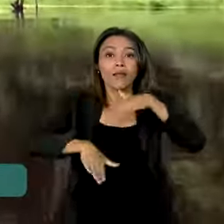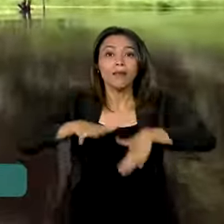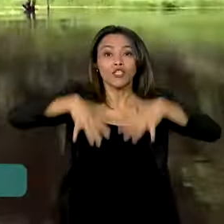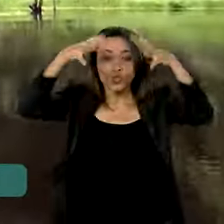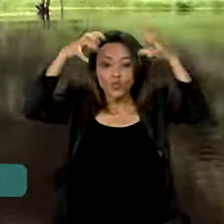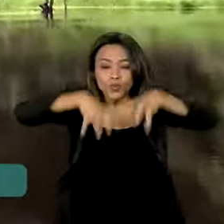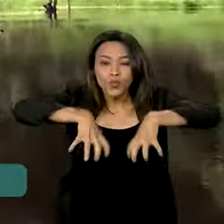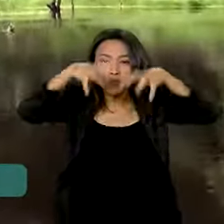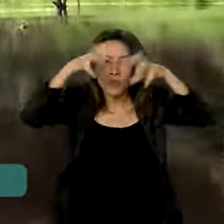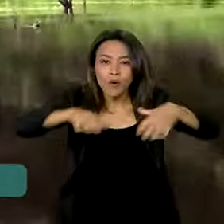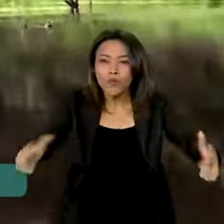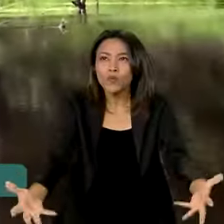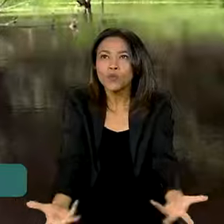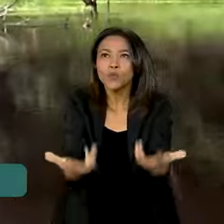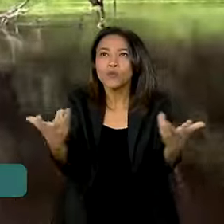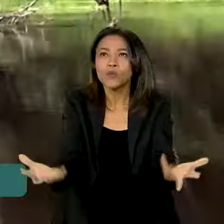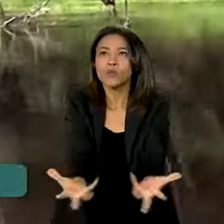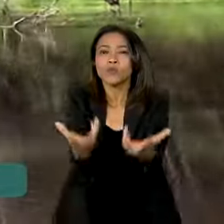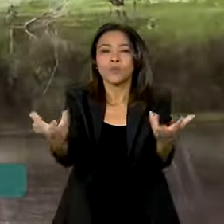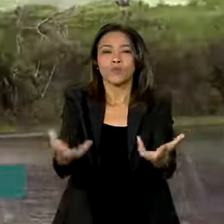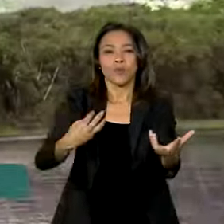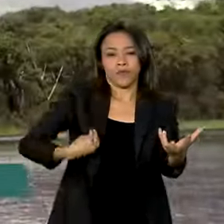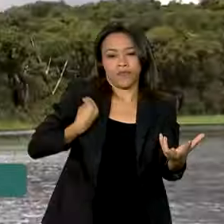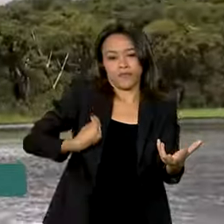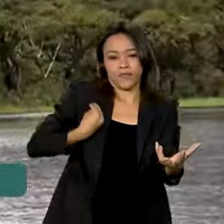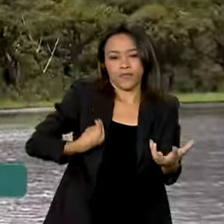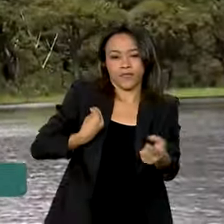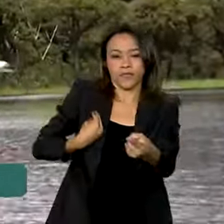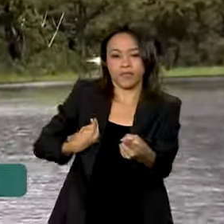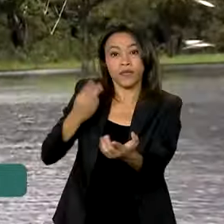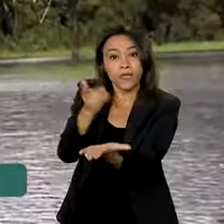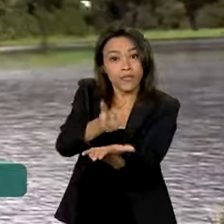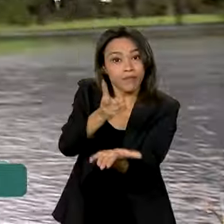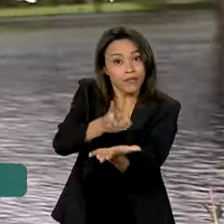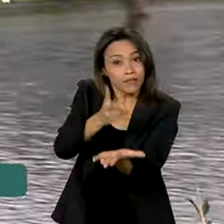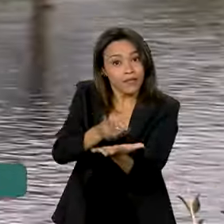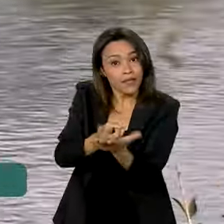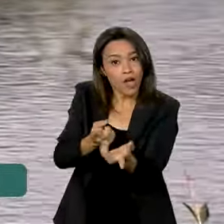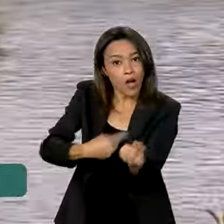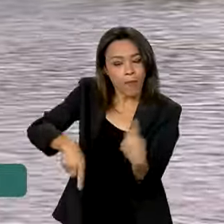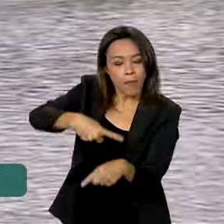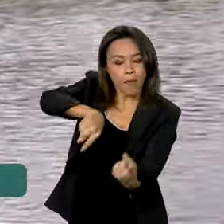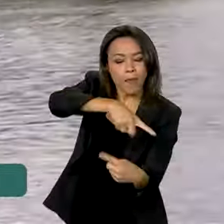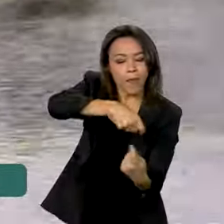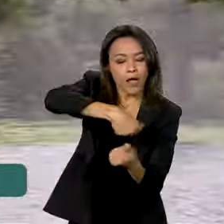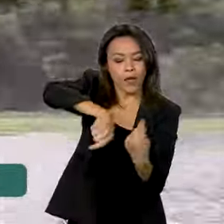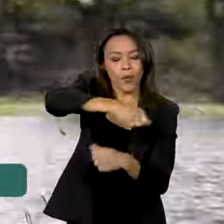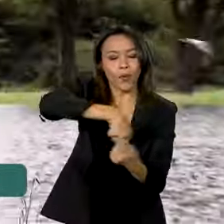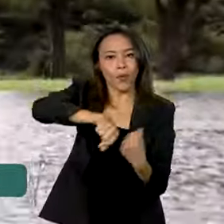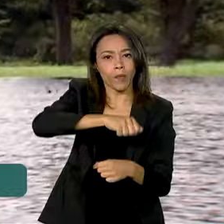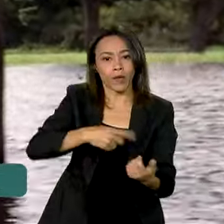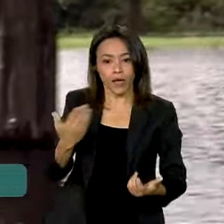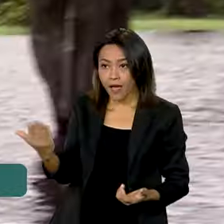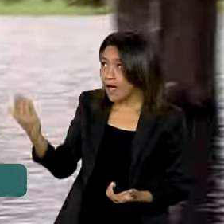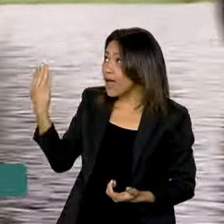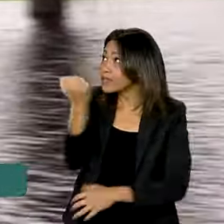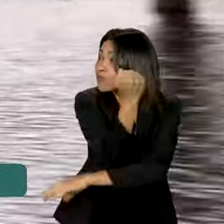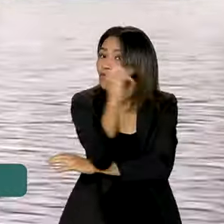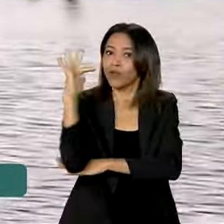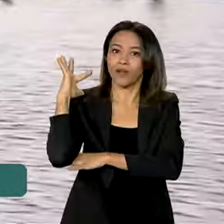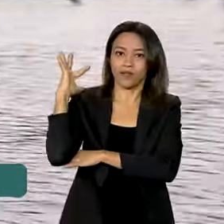sustenta a vida e mantém a maior parte das nossas atividades econômicas. A floresta nos une.